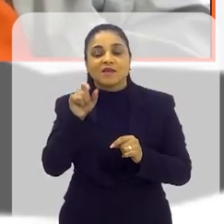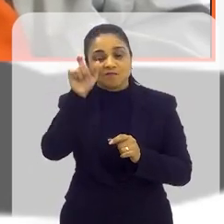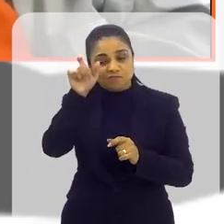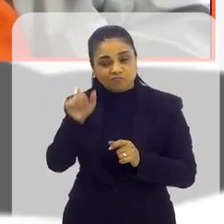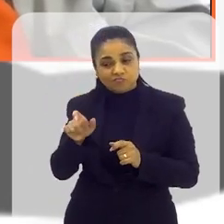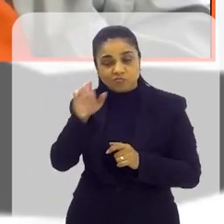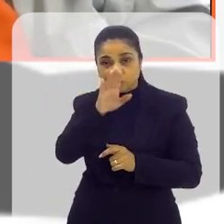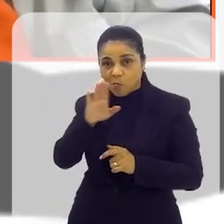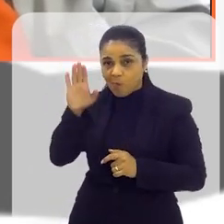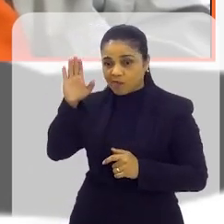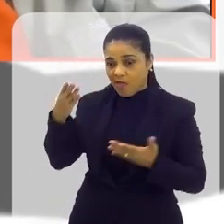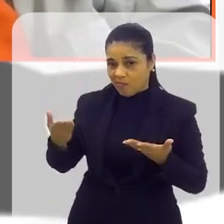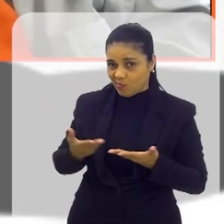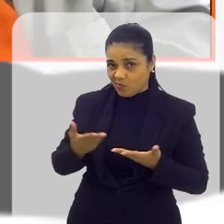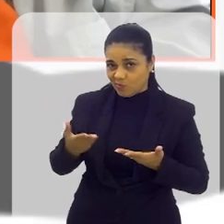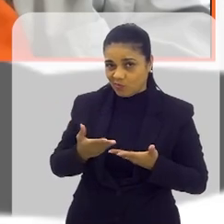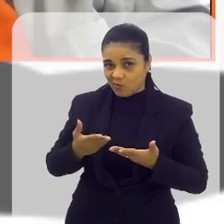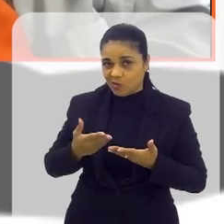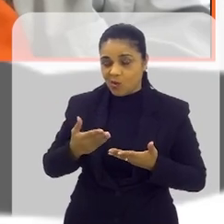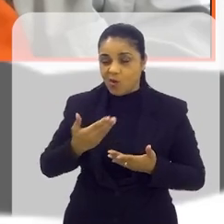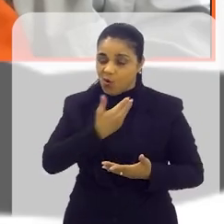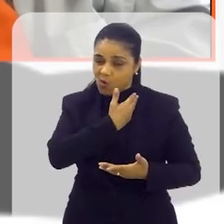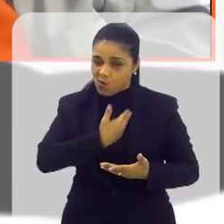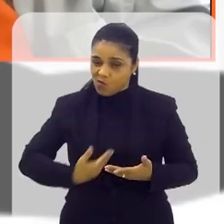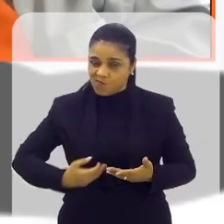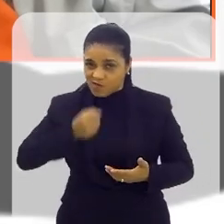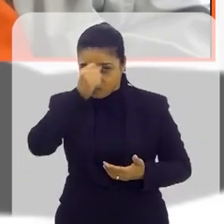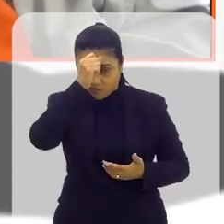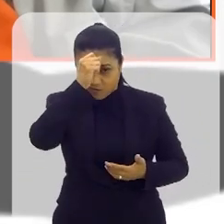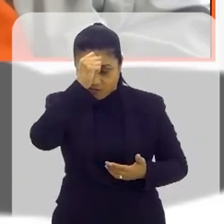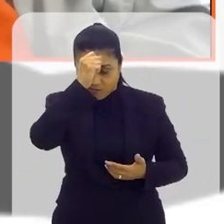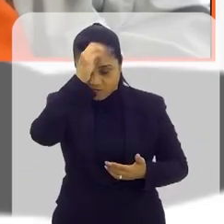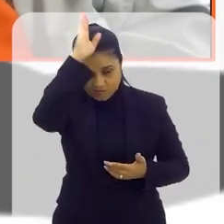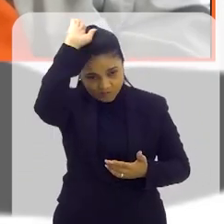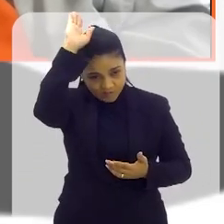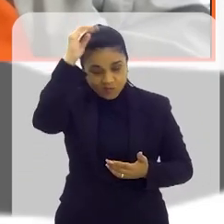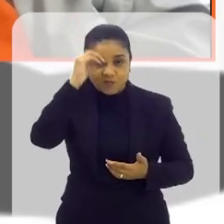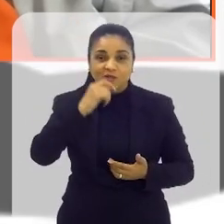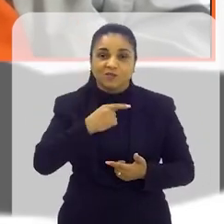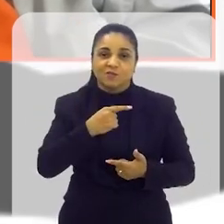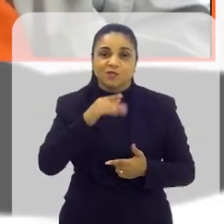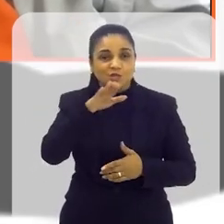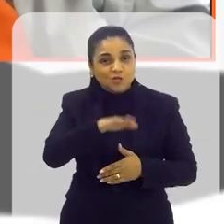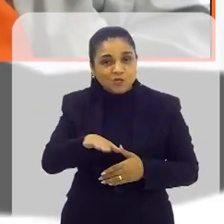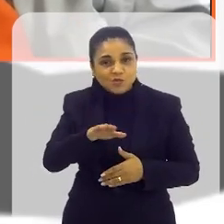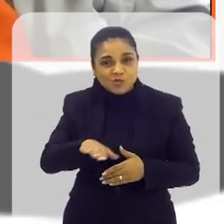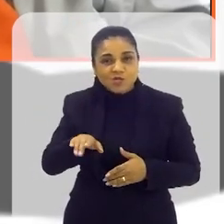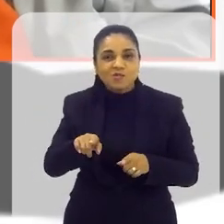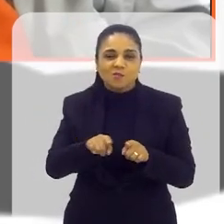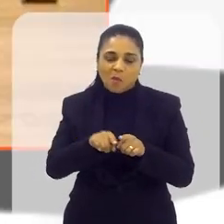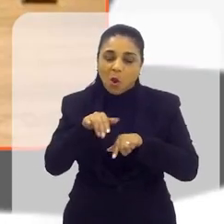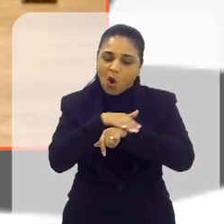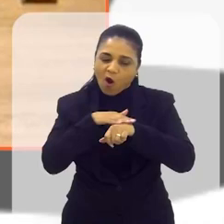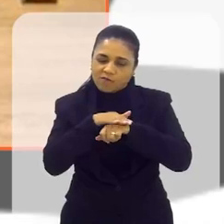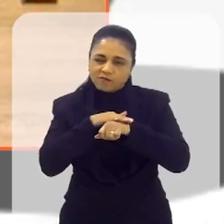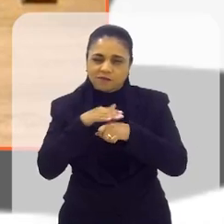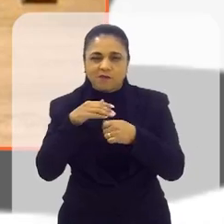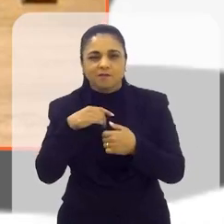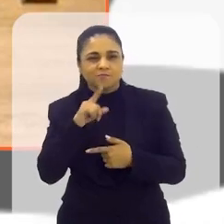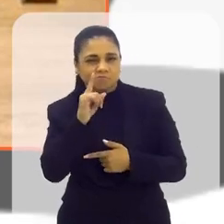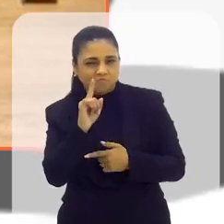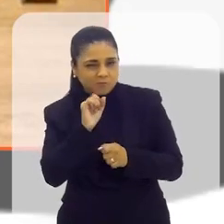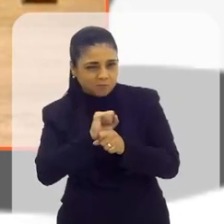tratar da parte que o senhor agora do seu mandato. Isso sem falar no Bombeiro Mirim, de Angra dos Reis. Nós temos muito ainda a conversar. Vou pedir ao